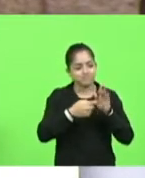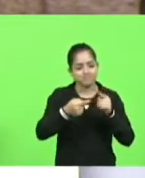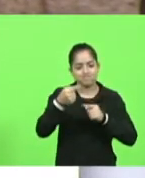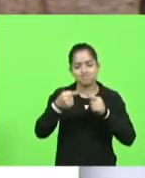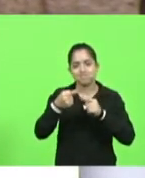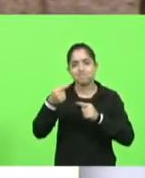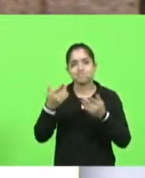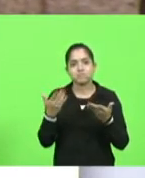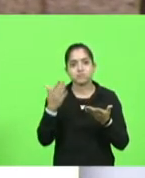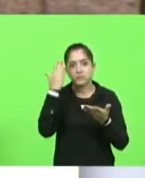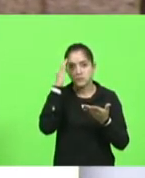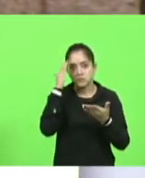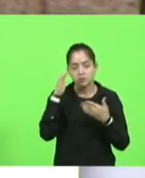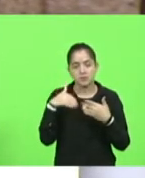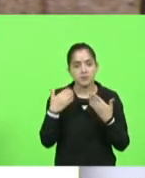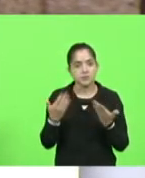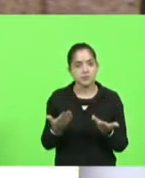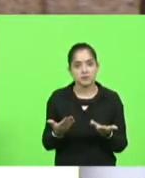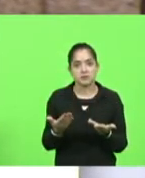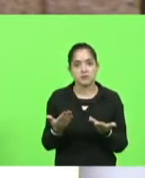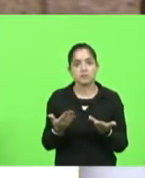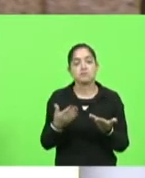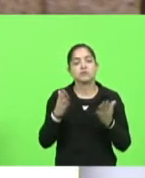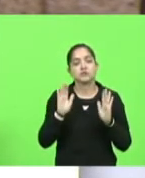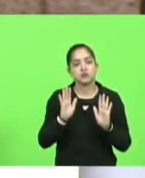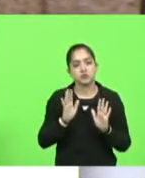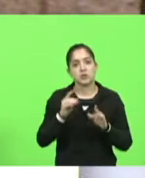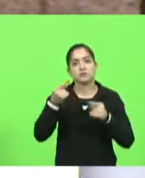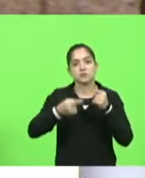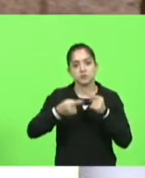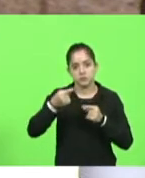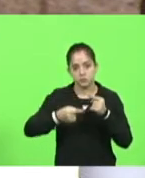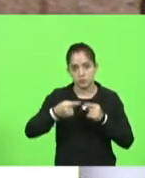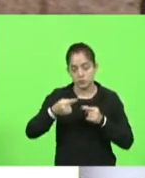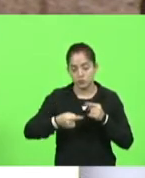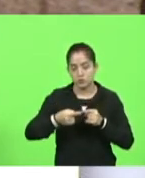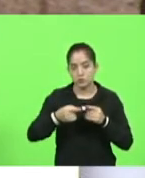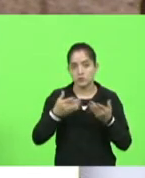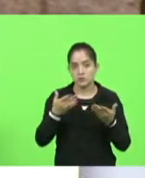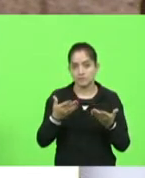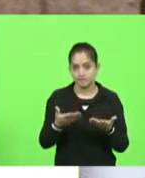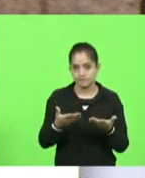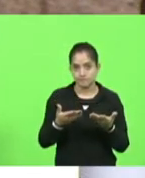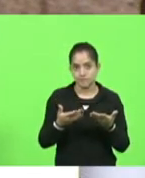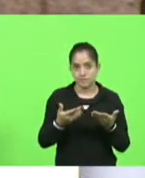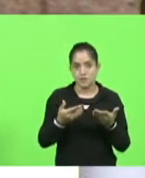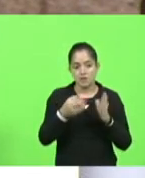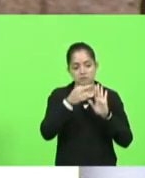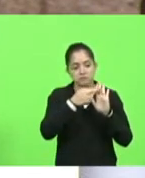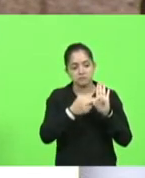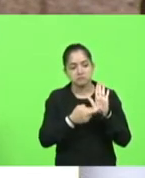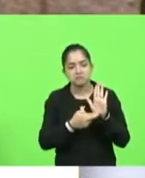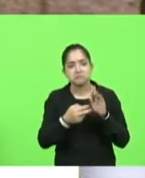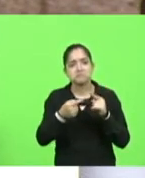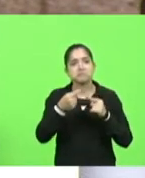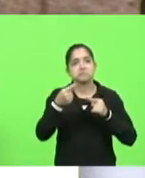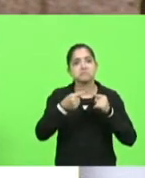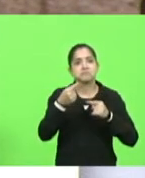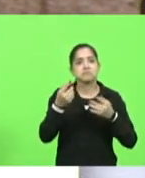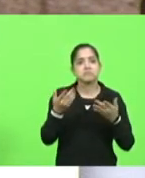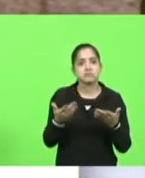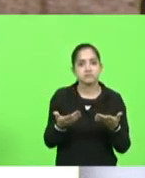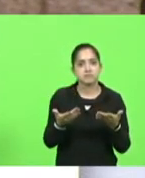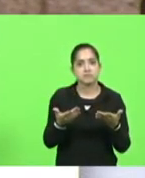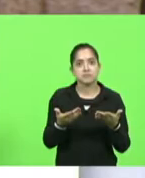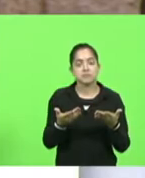nenhum. Eu tenho falado sobre isso. Um dos grandes exemplos dessas medidas que não fazem sentido algum é como